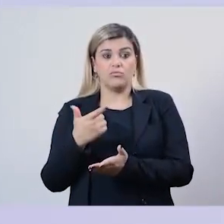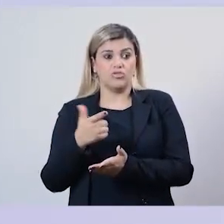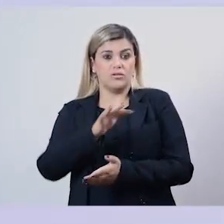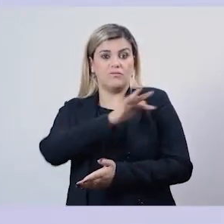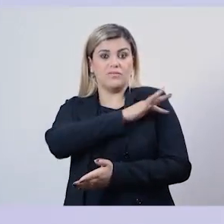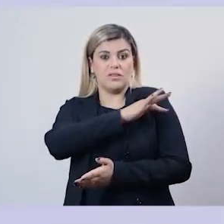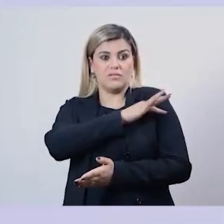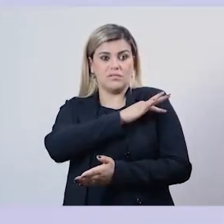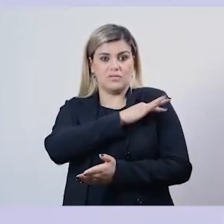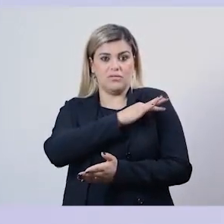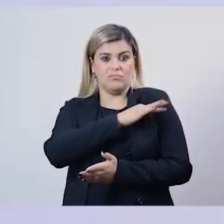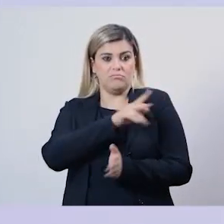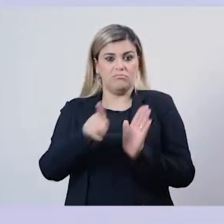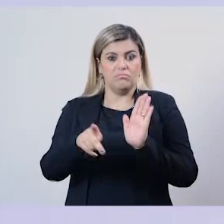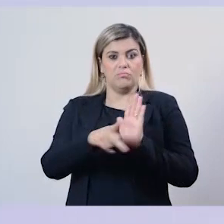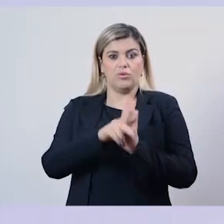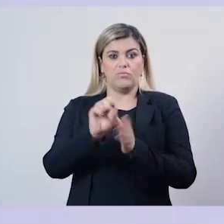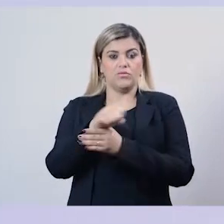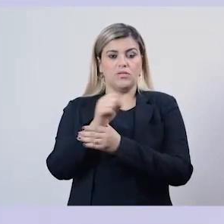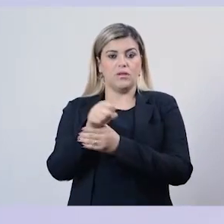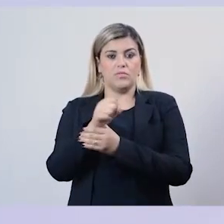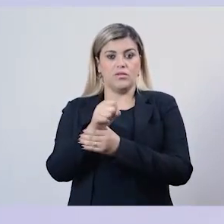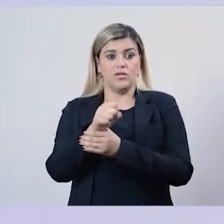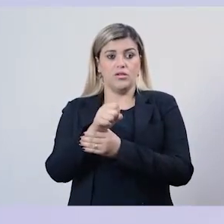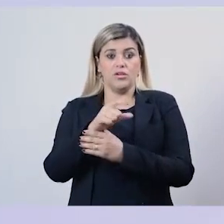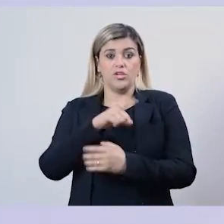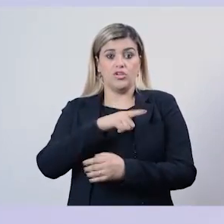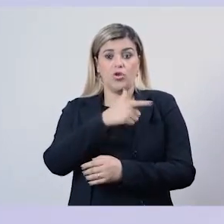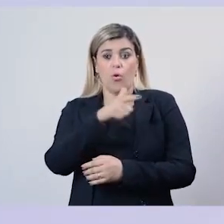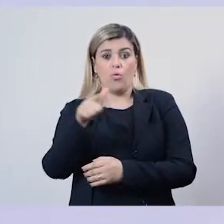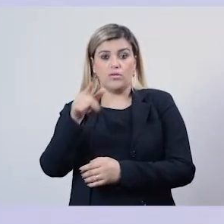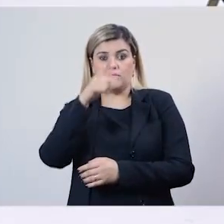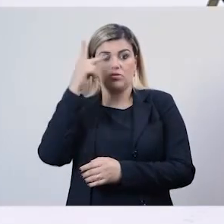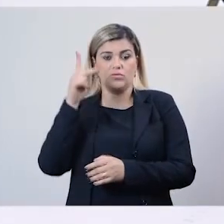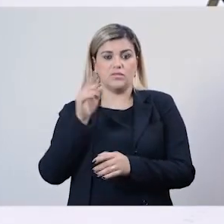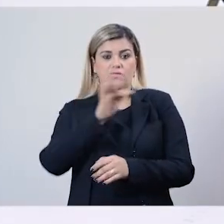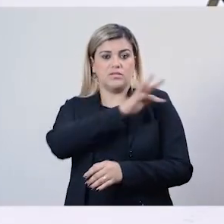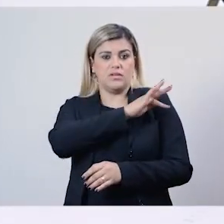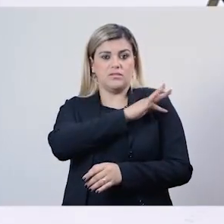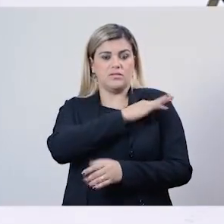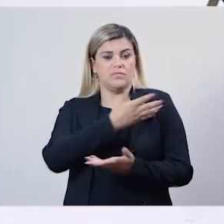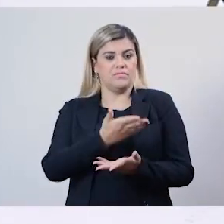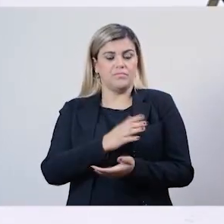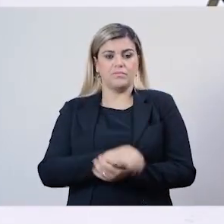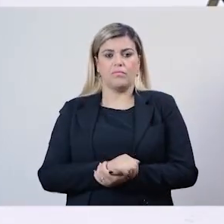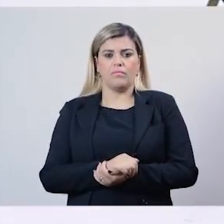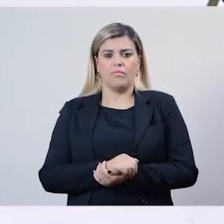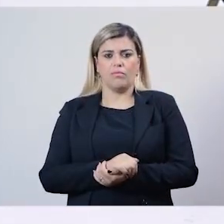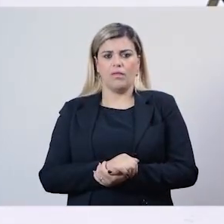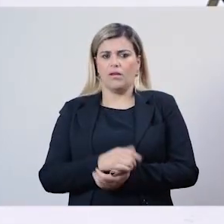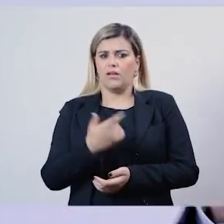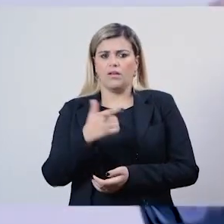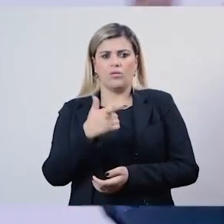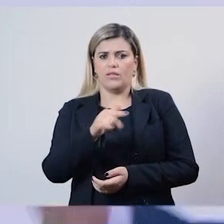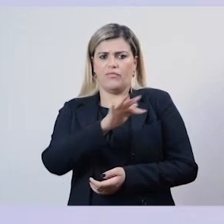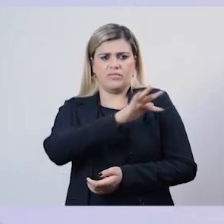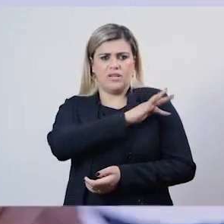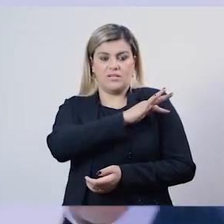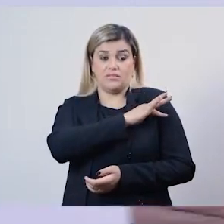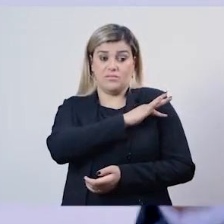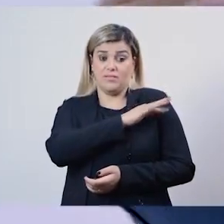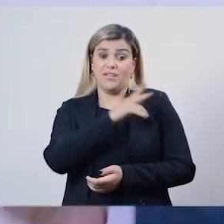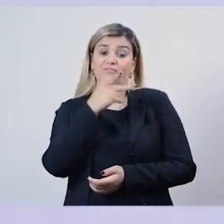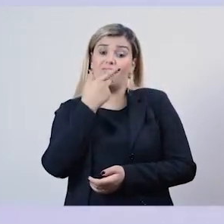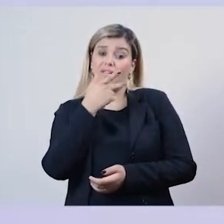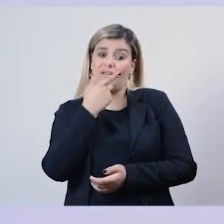fiscalização de órgãos do Ministério da Saúde? Não houve fiscalização. O ato